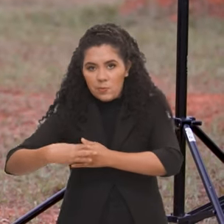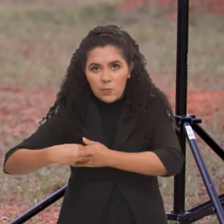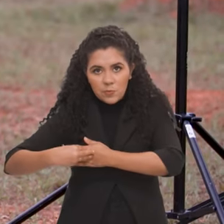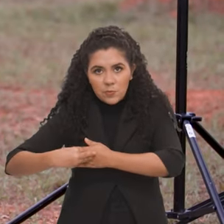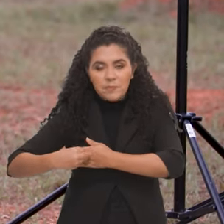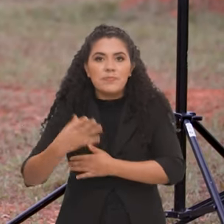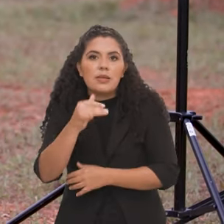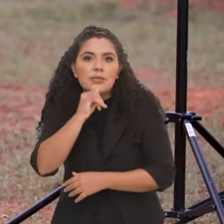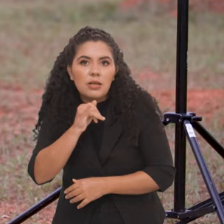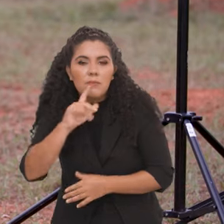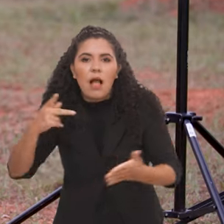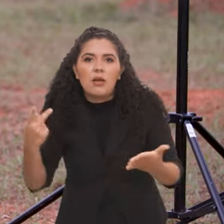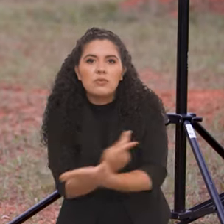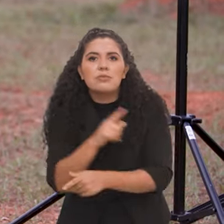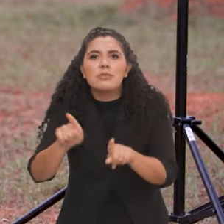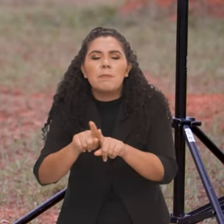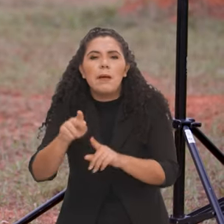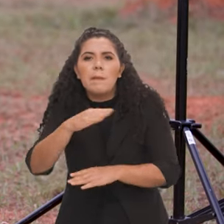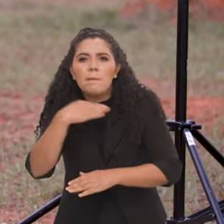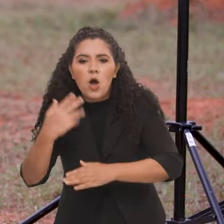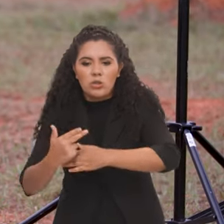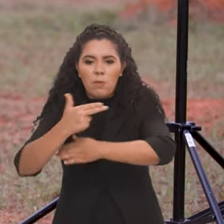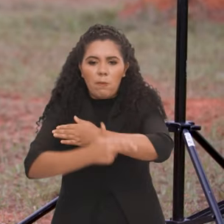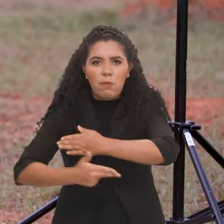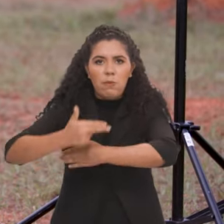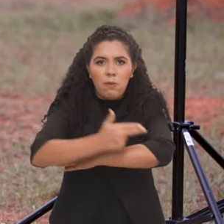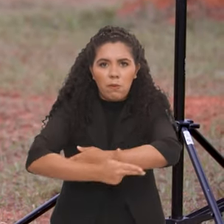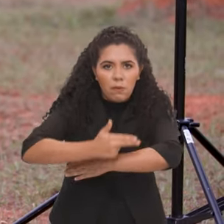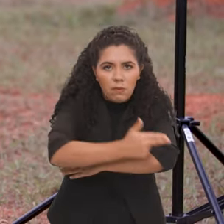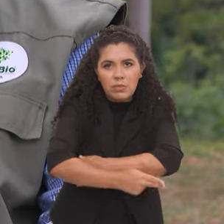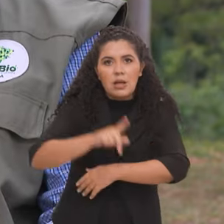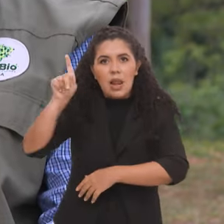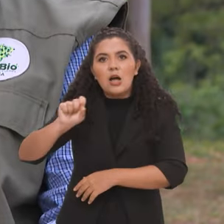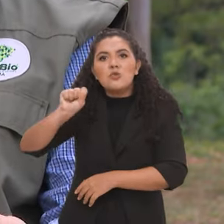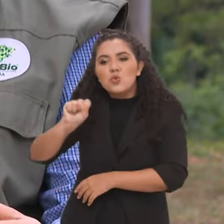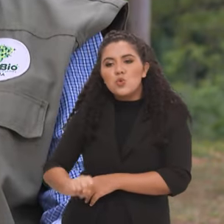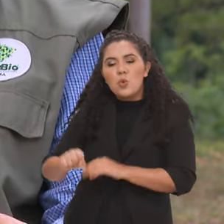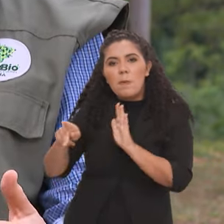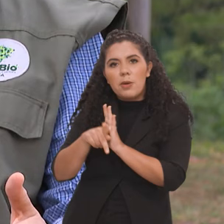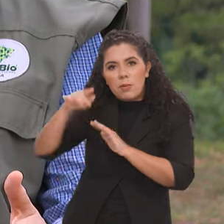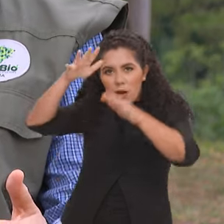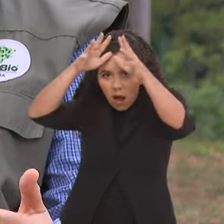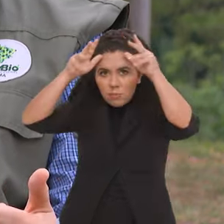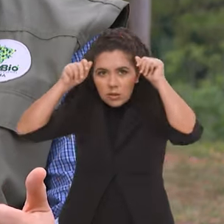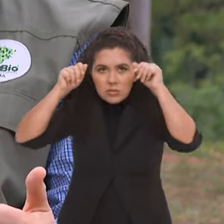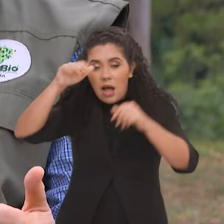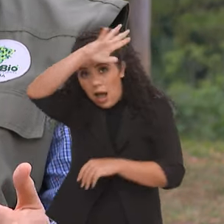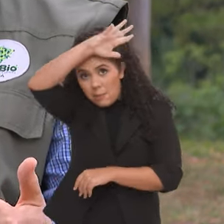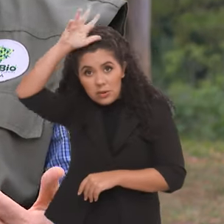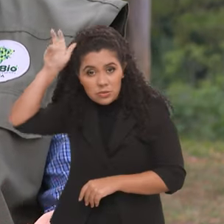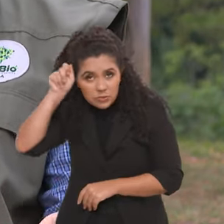em relação à morte de botos no sul do Amazonas, em Tefé, então,